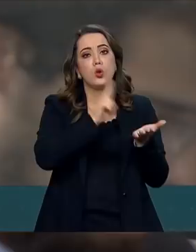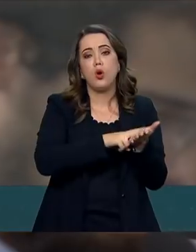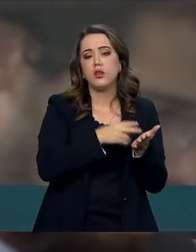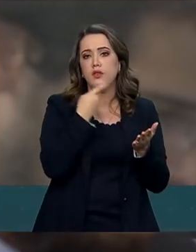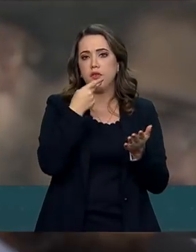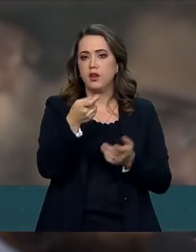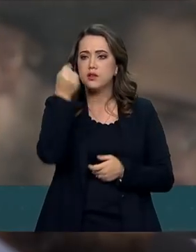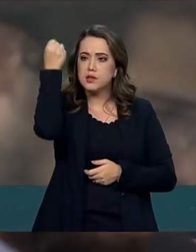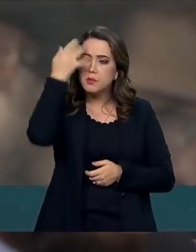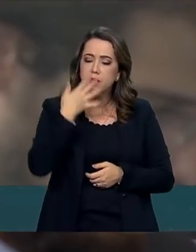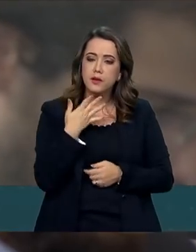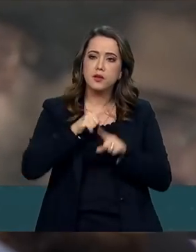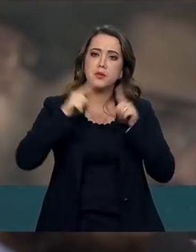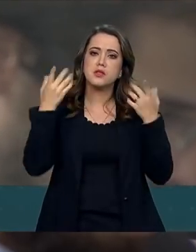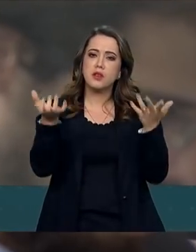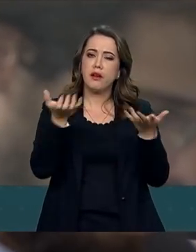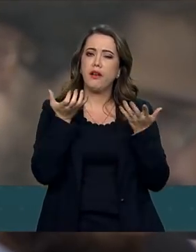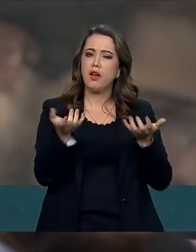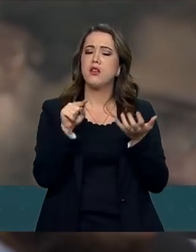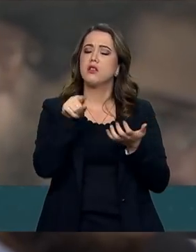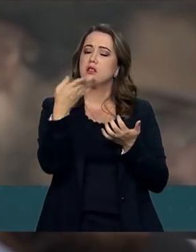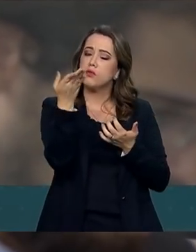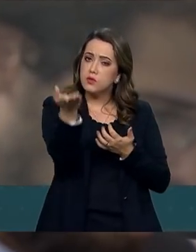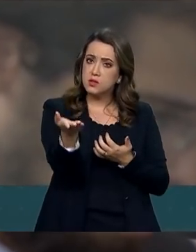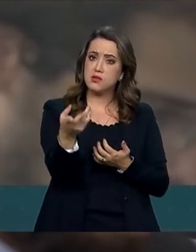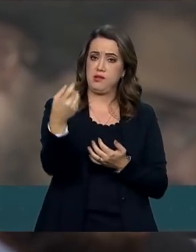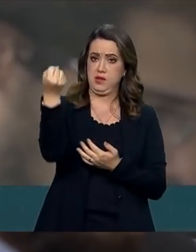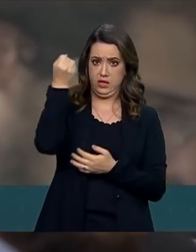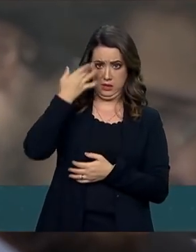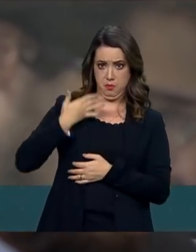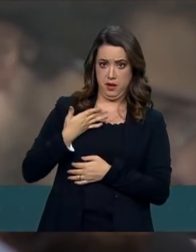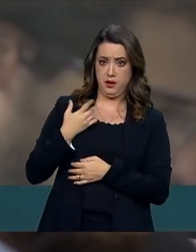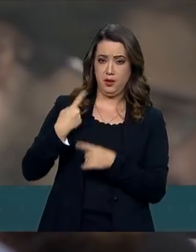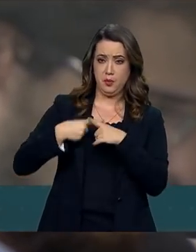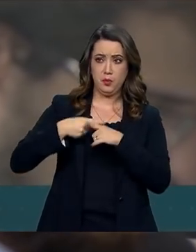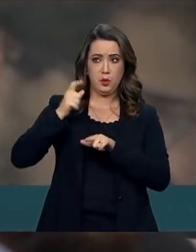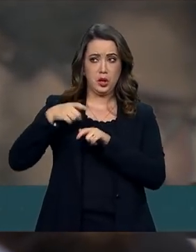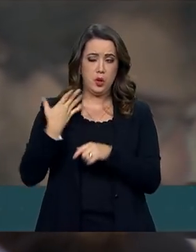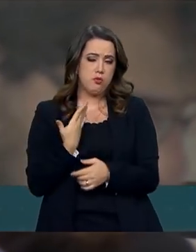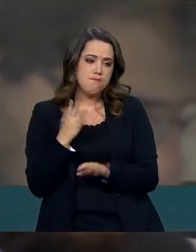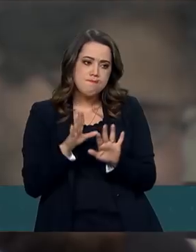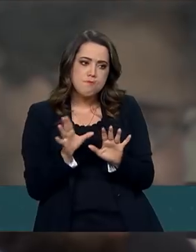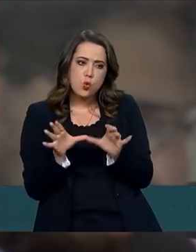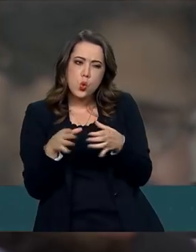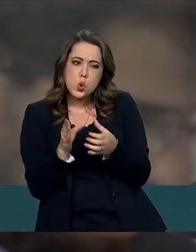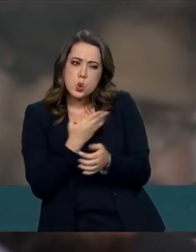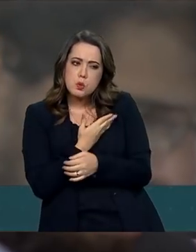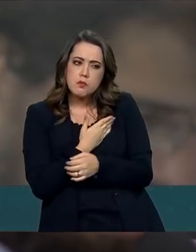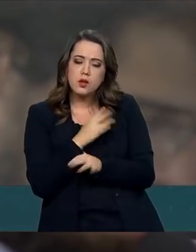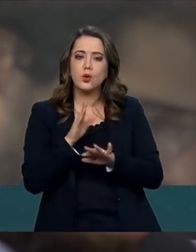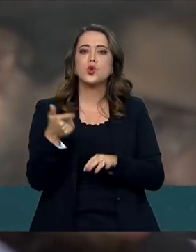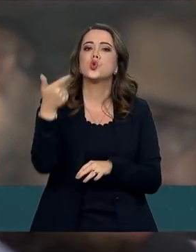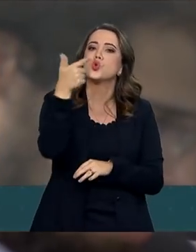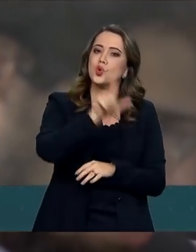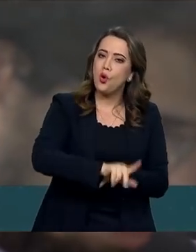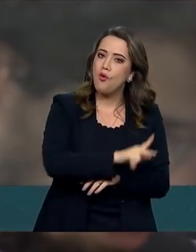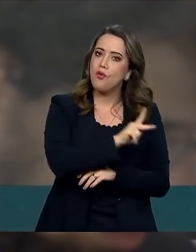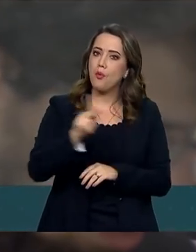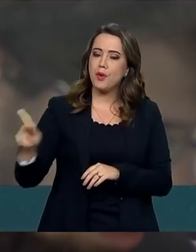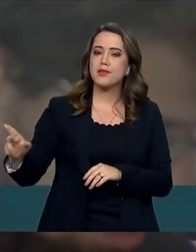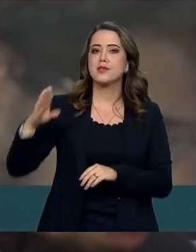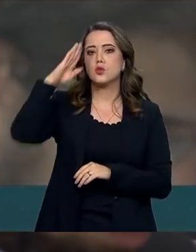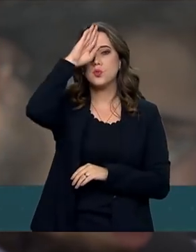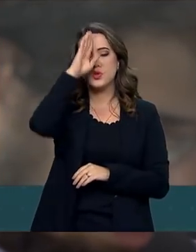sobre isso, mas a gente queria um esclarecimento a mais, porque alguns aliados avaliaram que, novamente, o presidente estaria jogando a